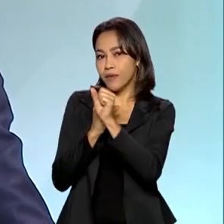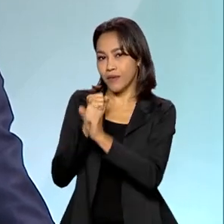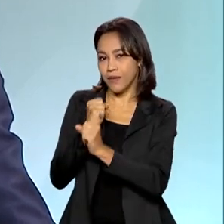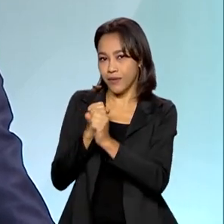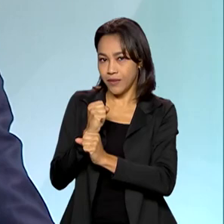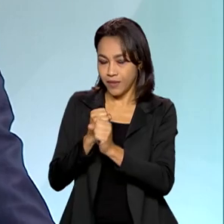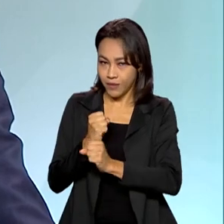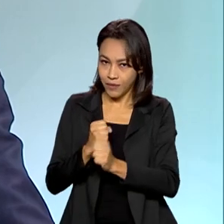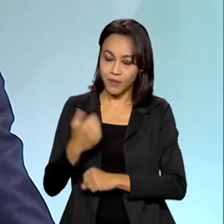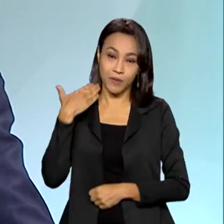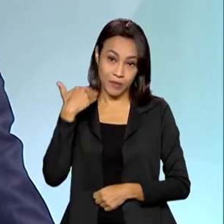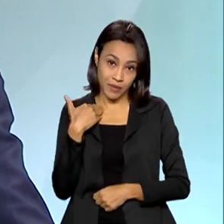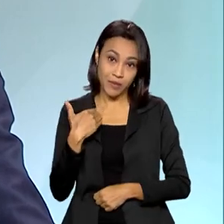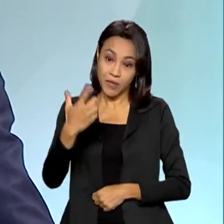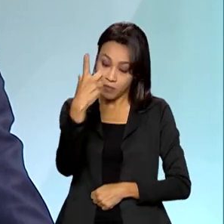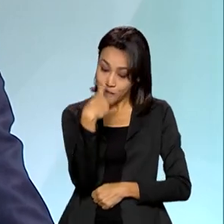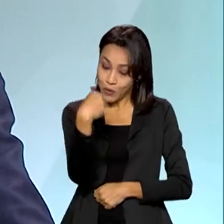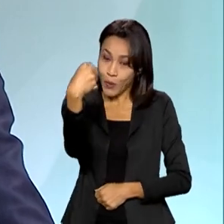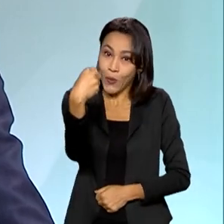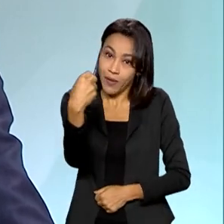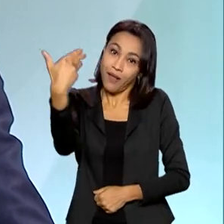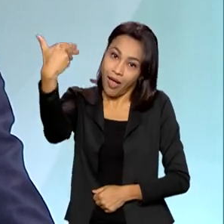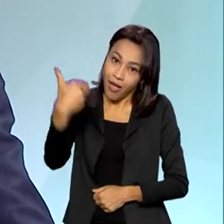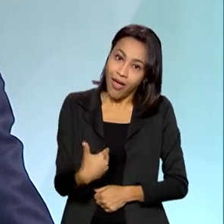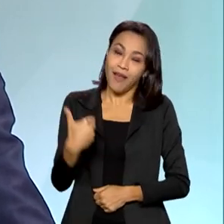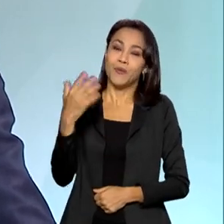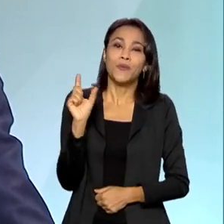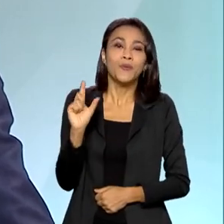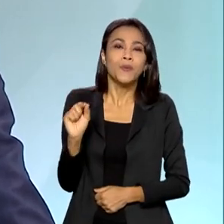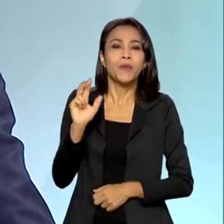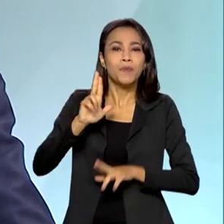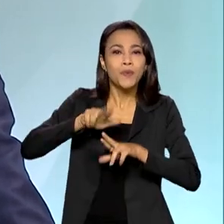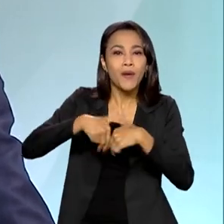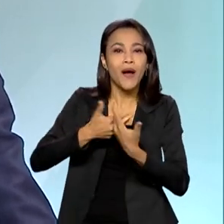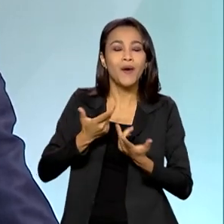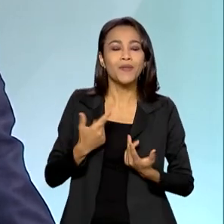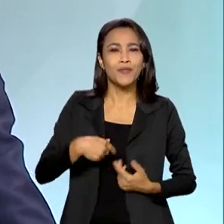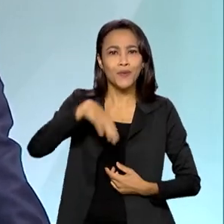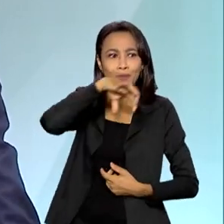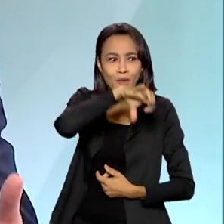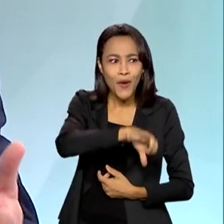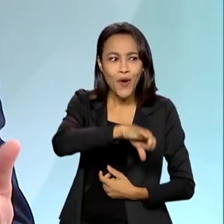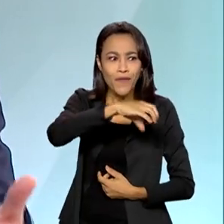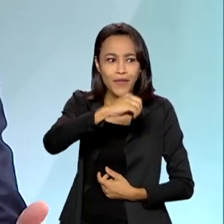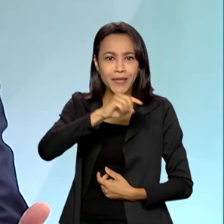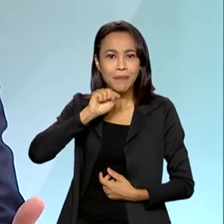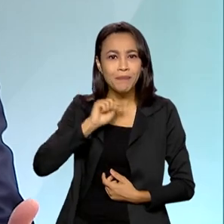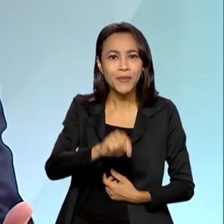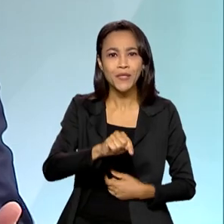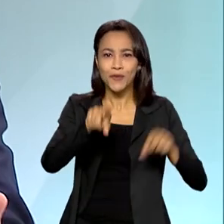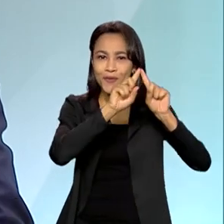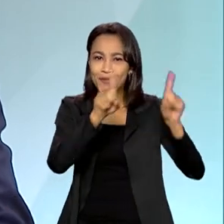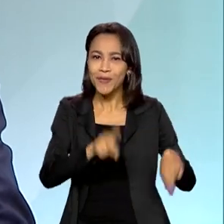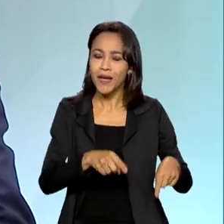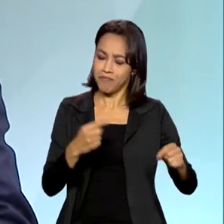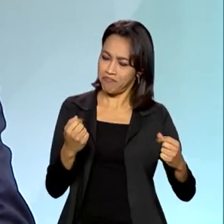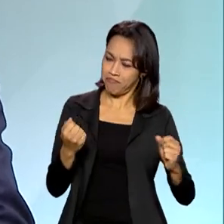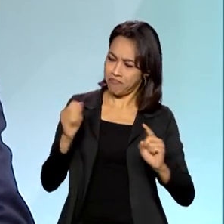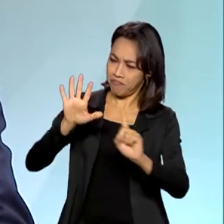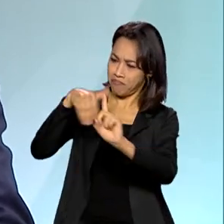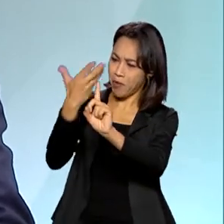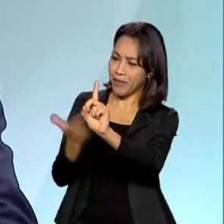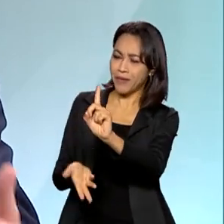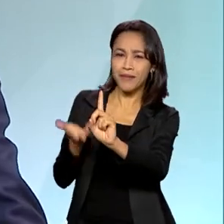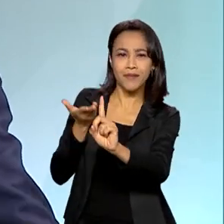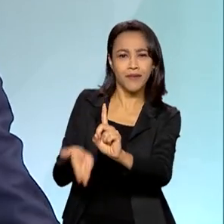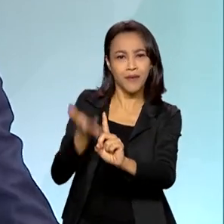acredito que a minha nomeação foi uma deferência aos próprios 90 mil funcionários, quer dizer, prestigiar alguém em prata da